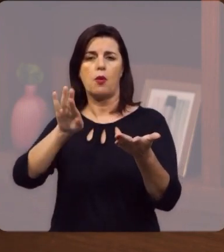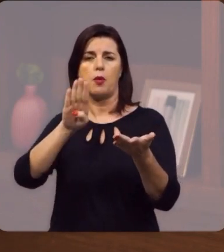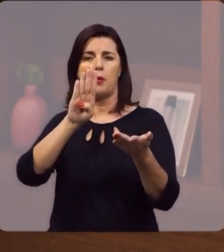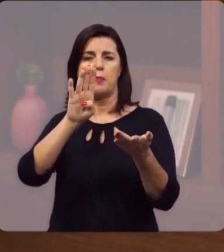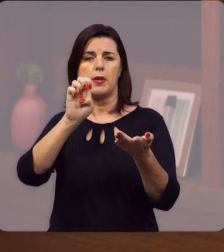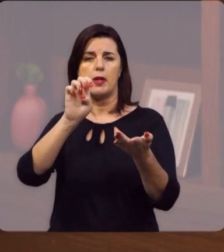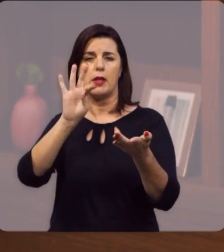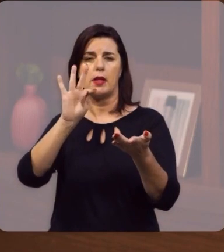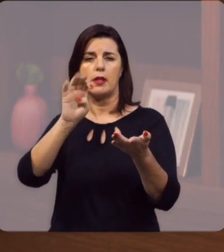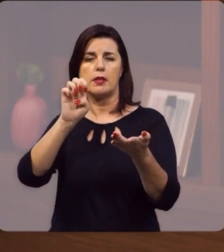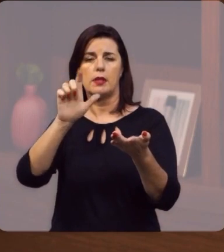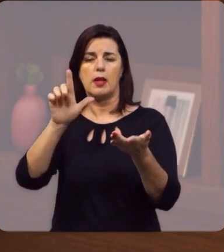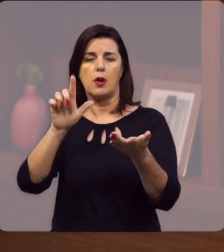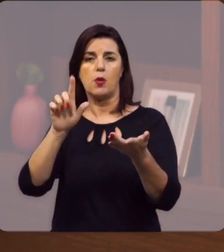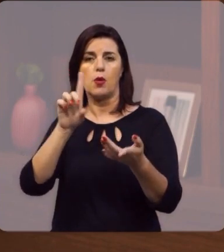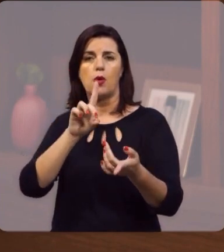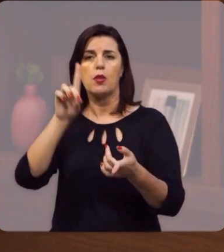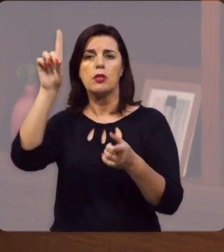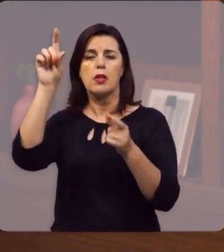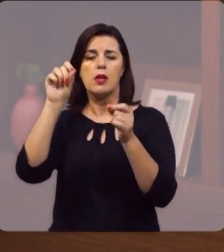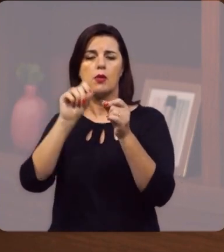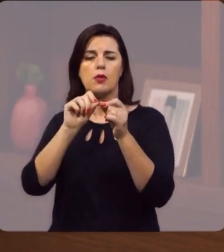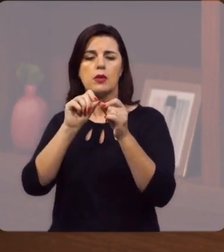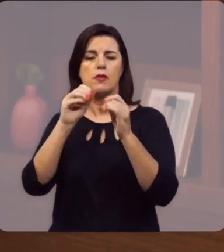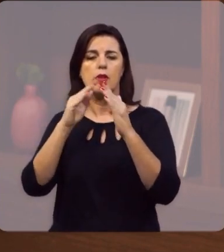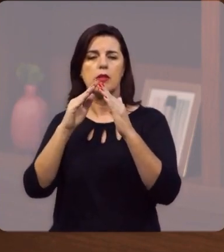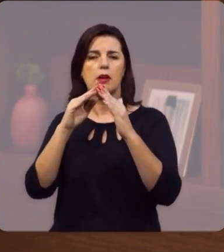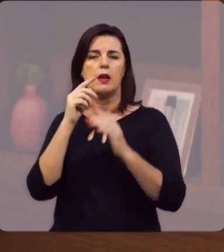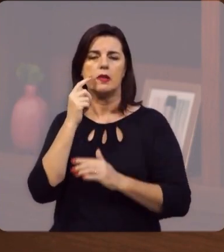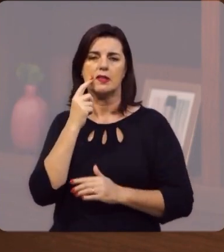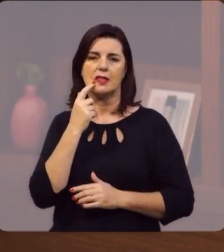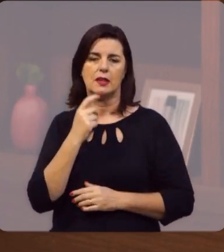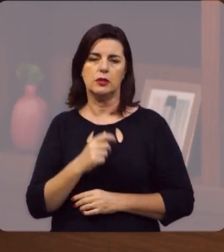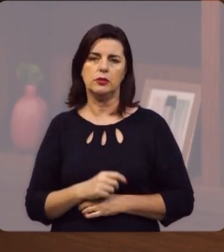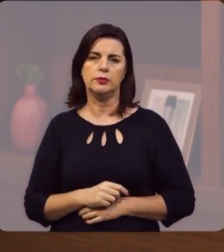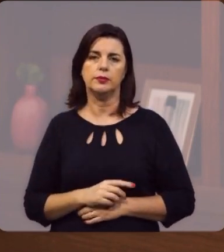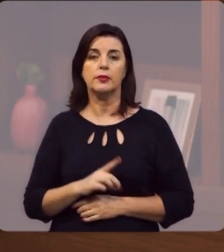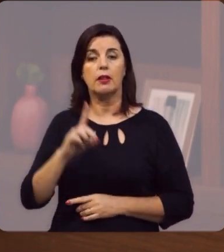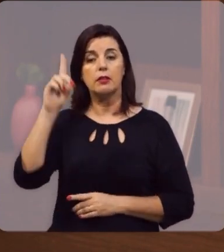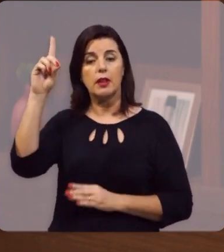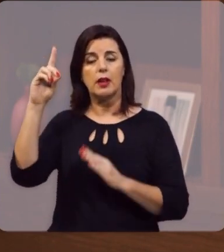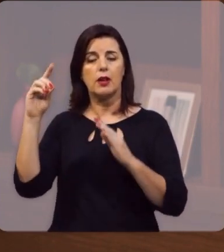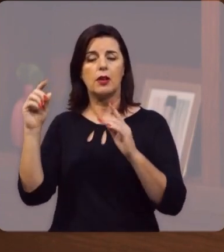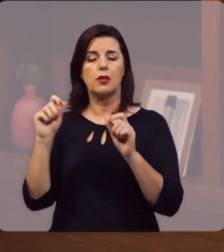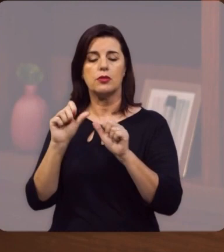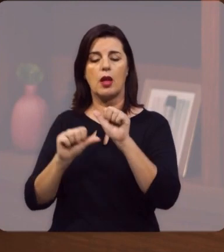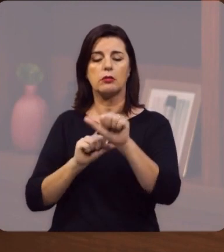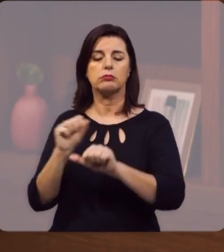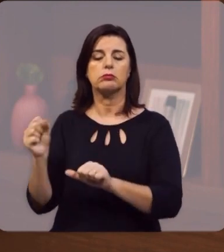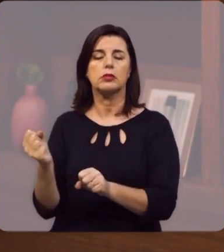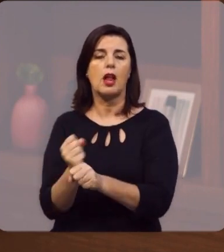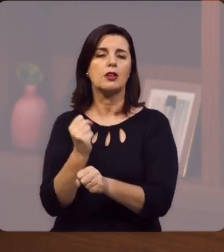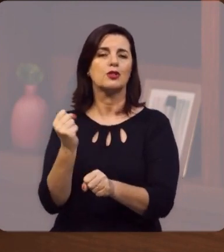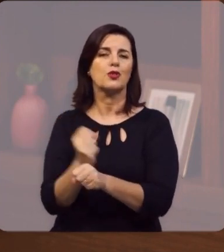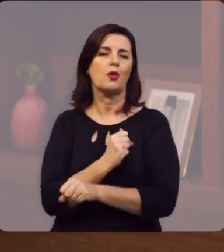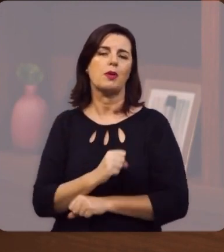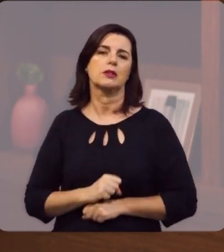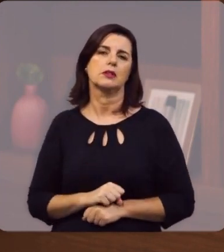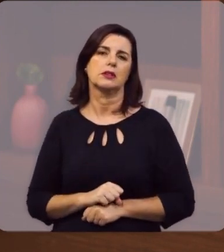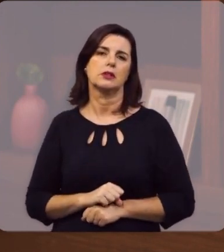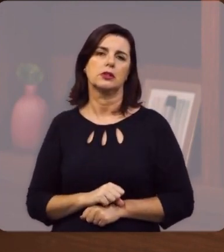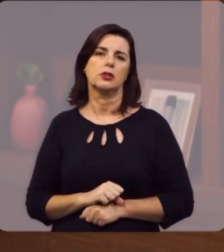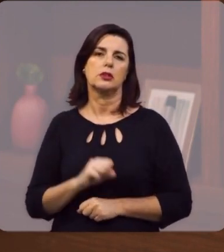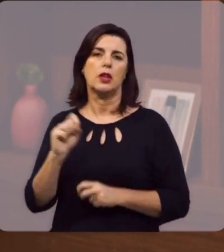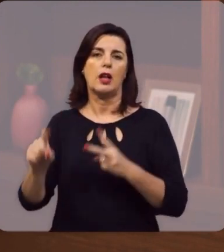Betel, o Deus da casa de Deus, o Deus da restauração,